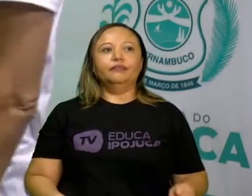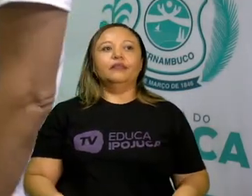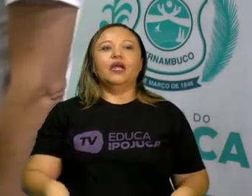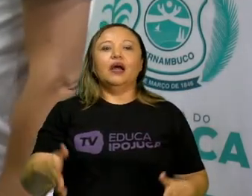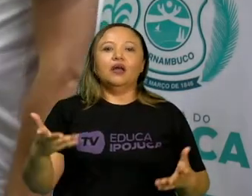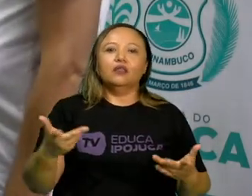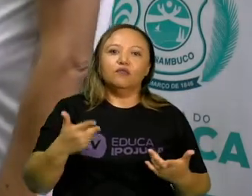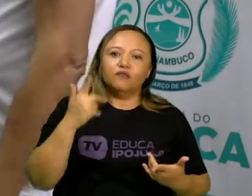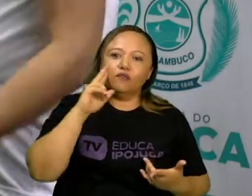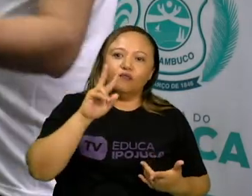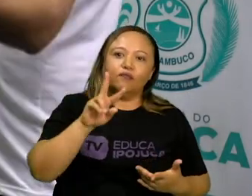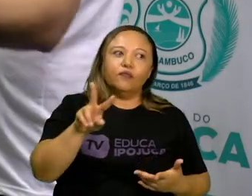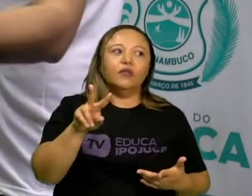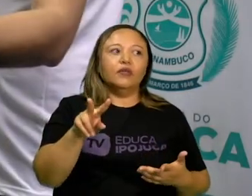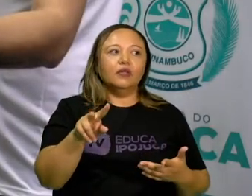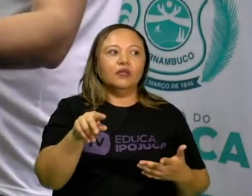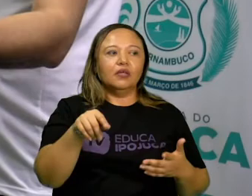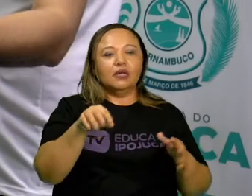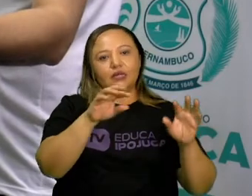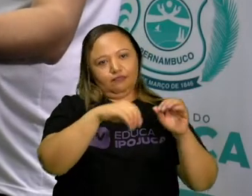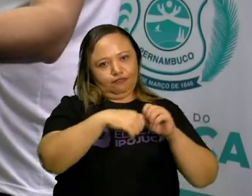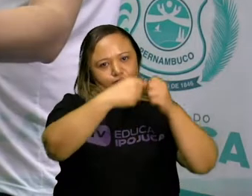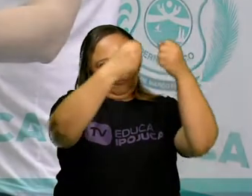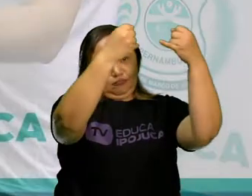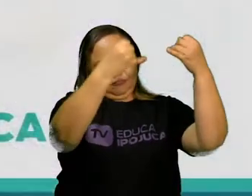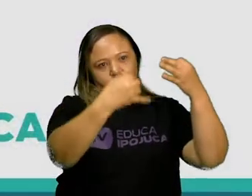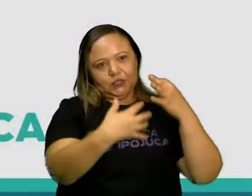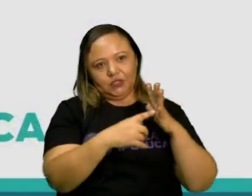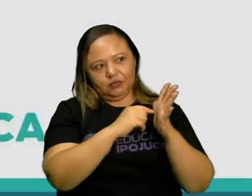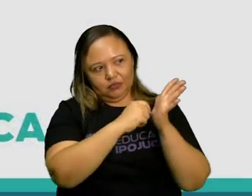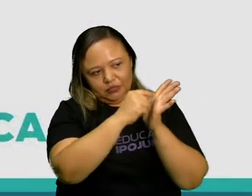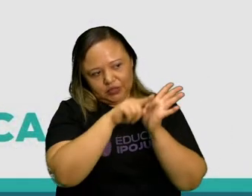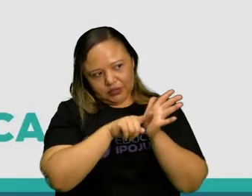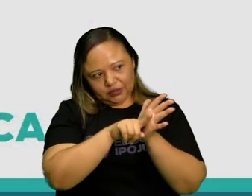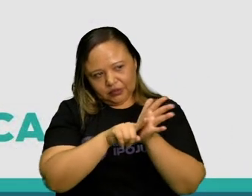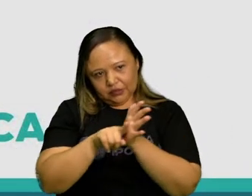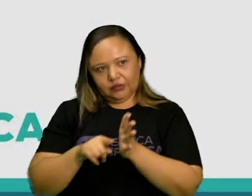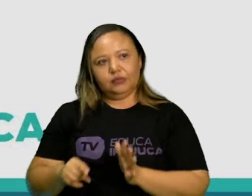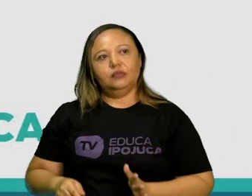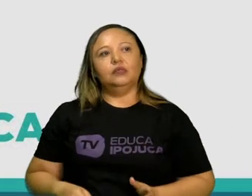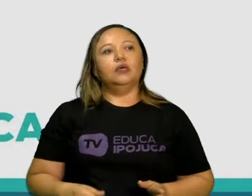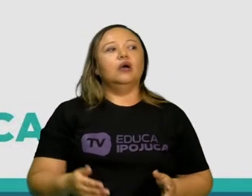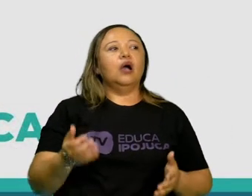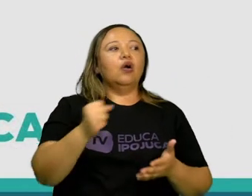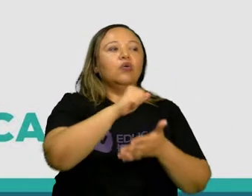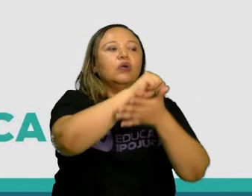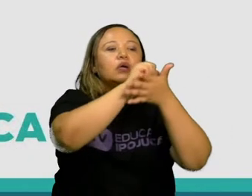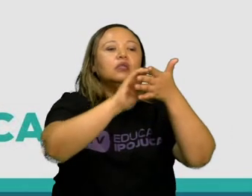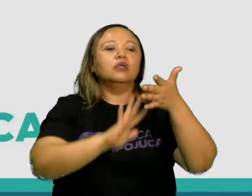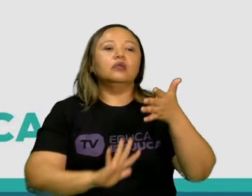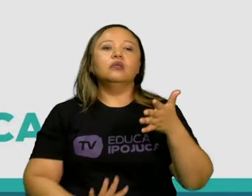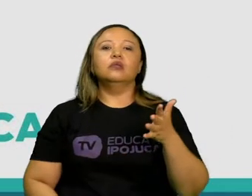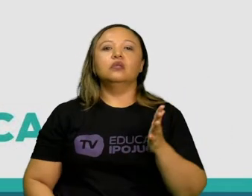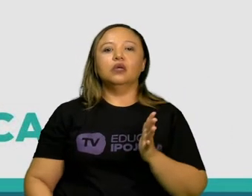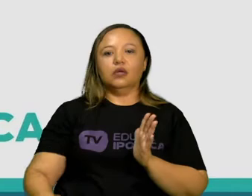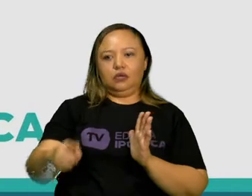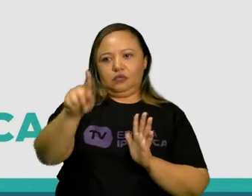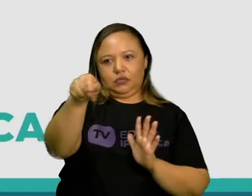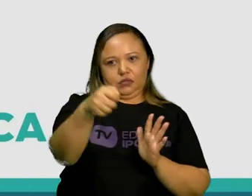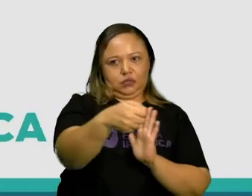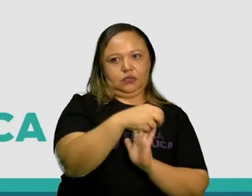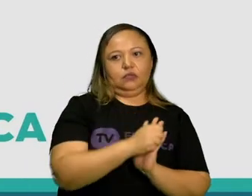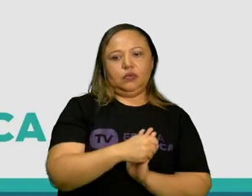Então, galera, aqui estão as referências, aqui é a nossa atividade. Bom, agora vocês vão fazer um resumo dessa aula,